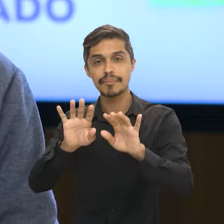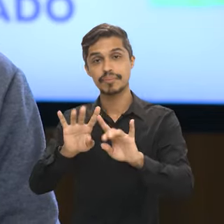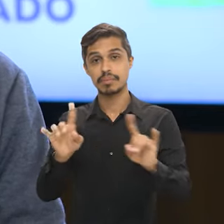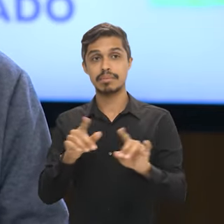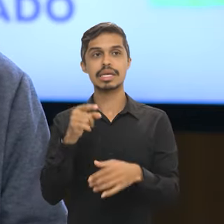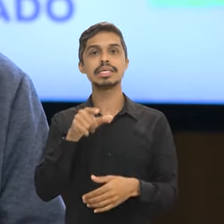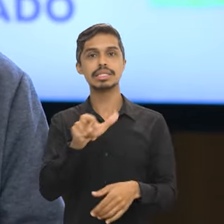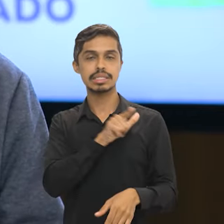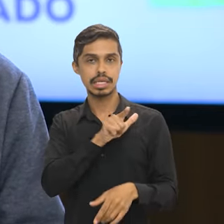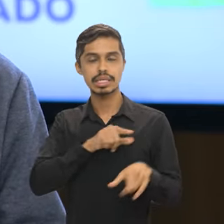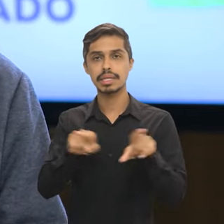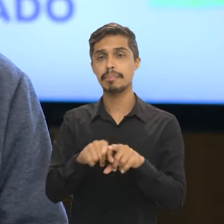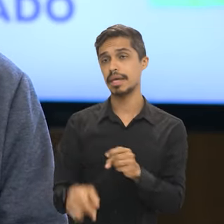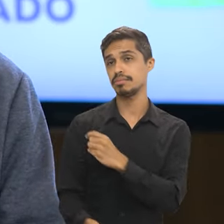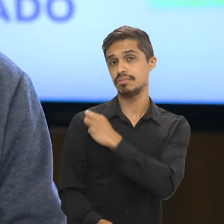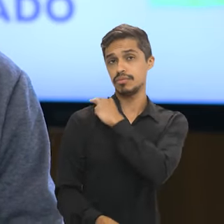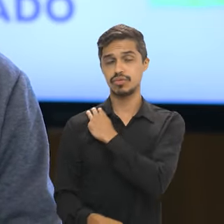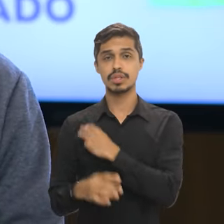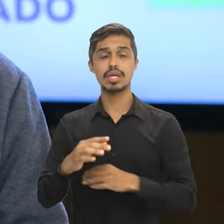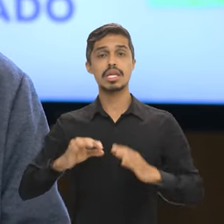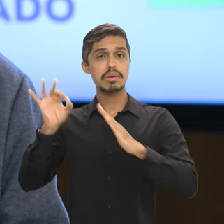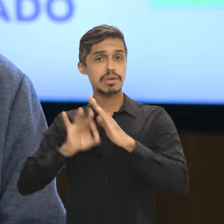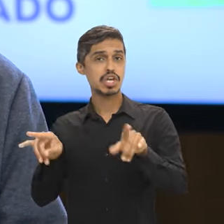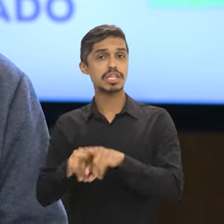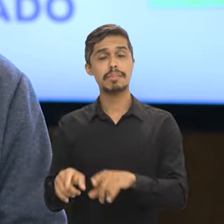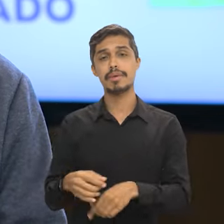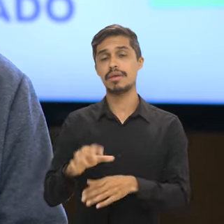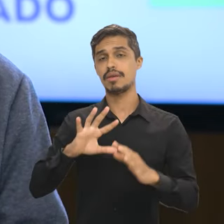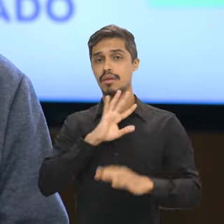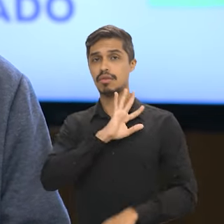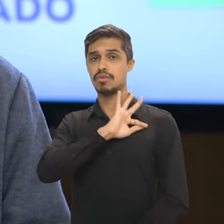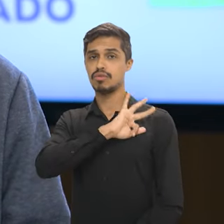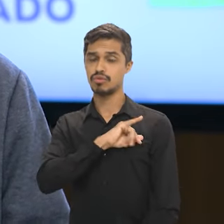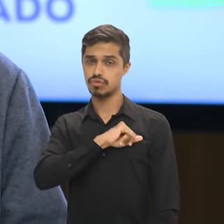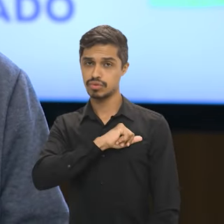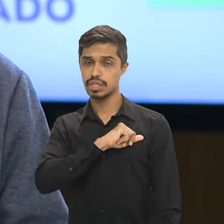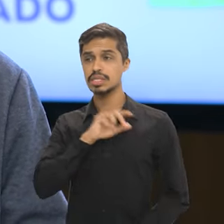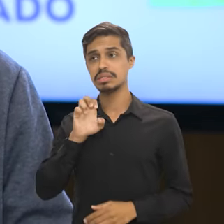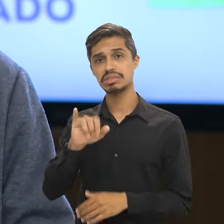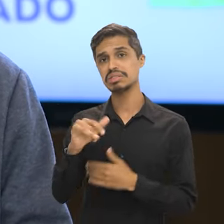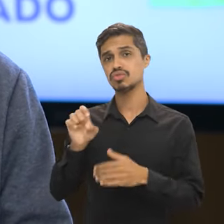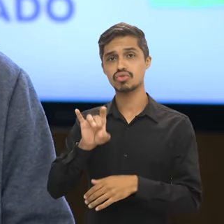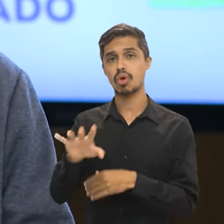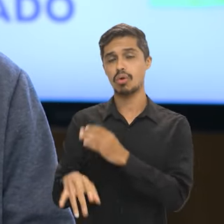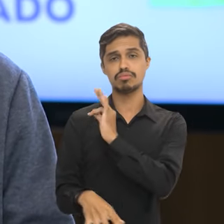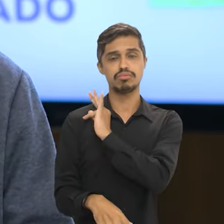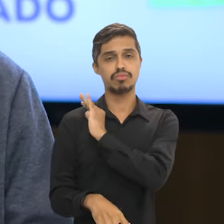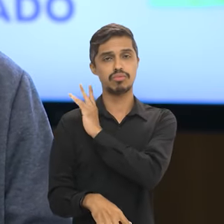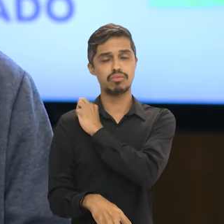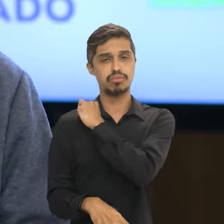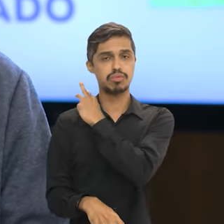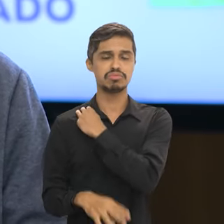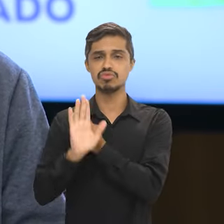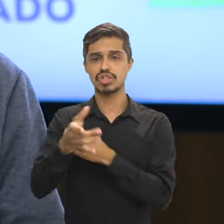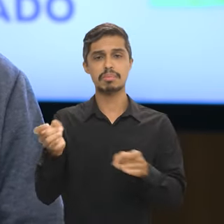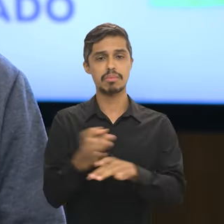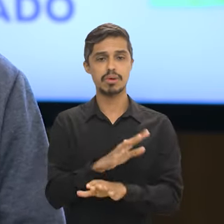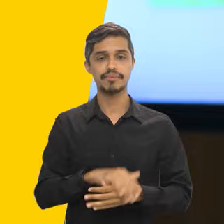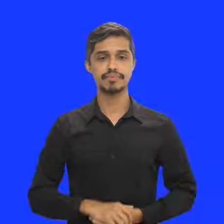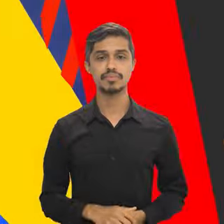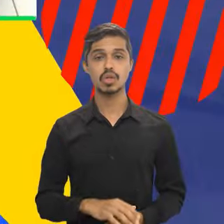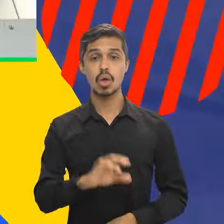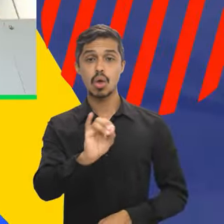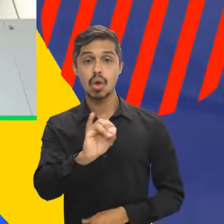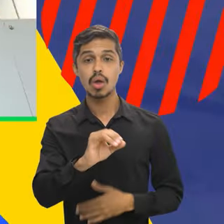Mas a gente também tem cargos em disputa no IBGE e na FUNAI, para nível médio, que são para pessoas que apenas concluíram o nível